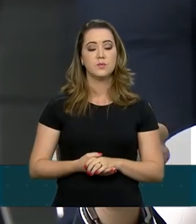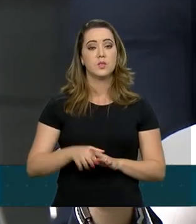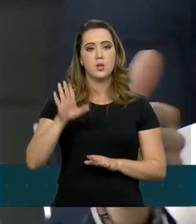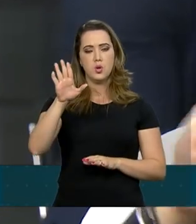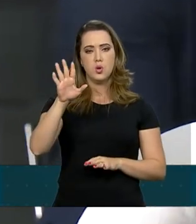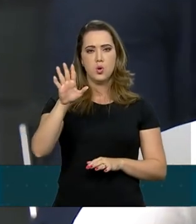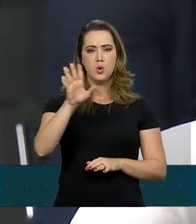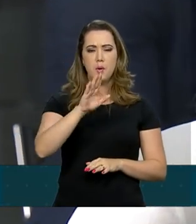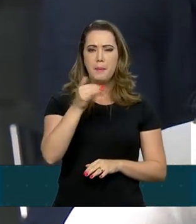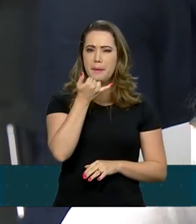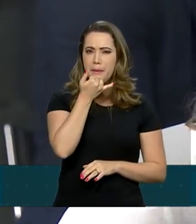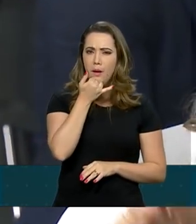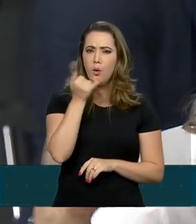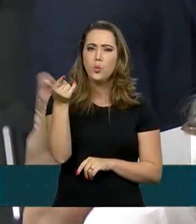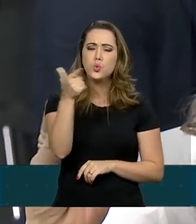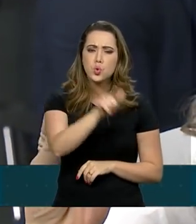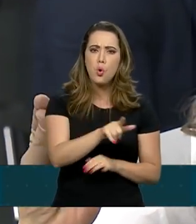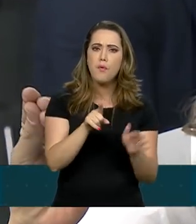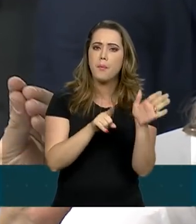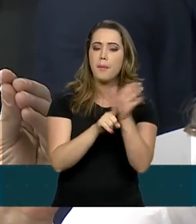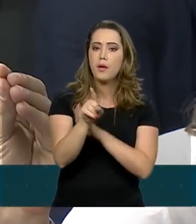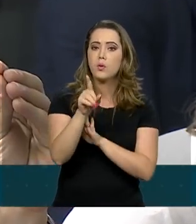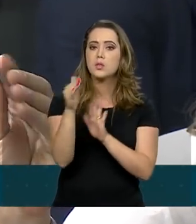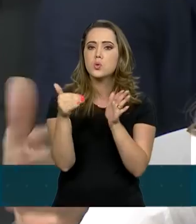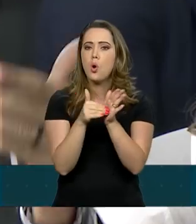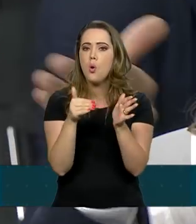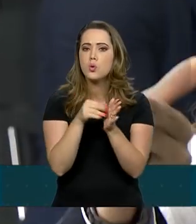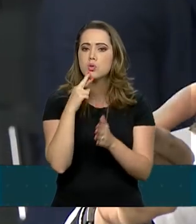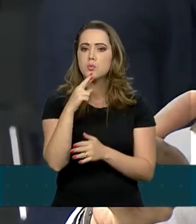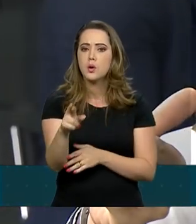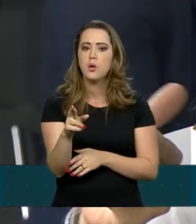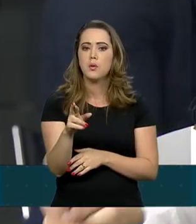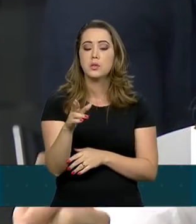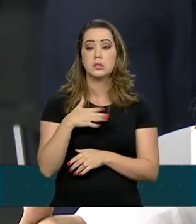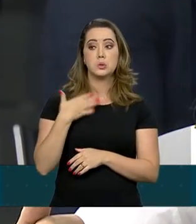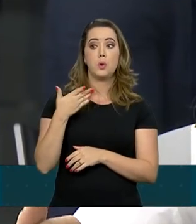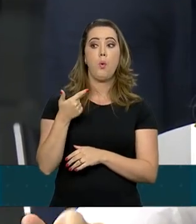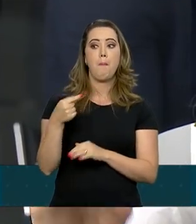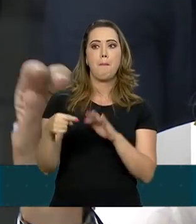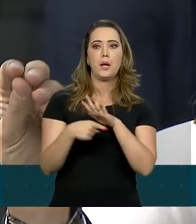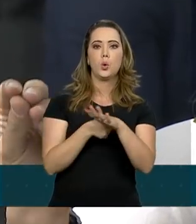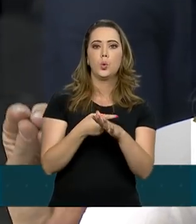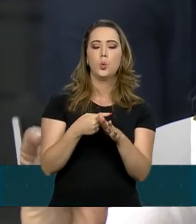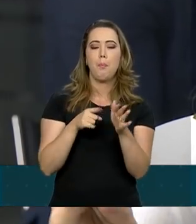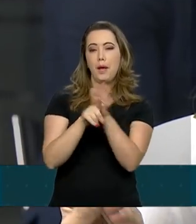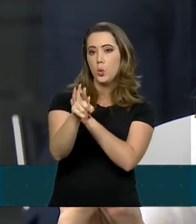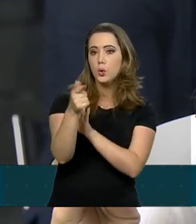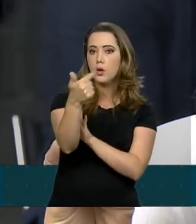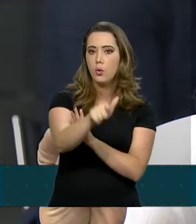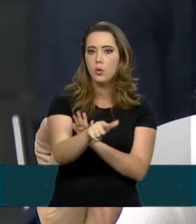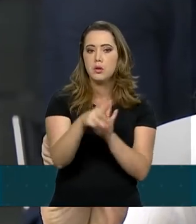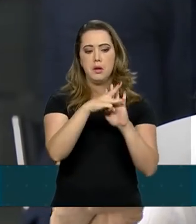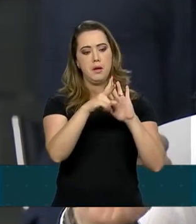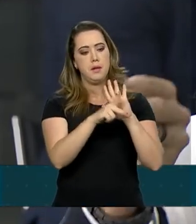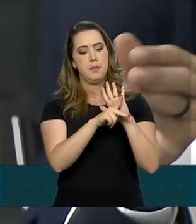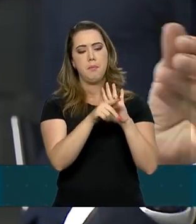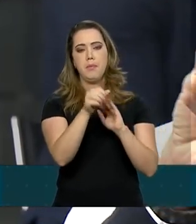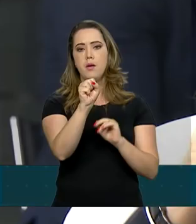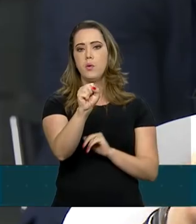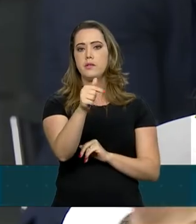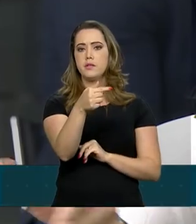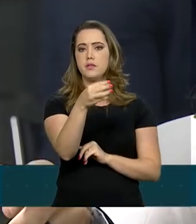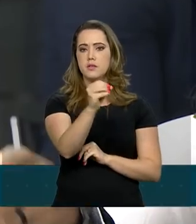talvez, o maior número de vezes, mas a sua última resposta me abriu, me despertou essa outra pergunta. Respeito da MP870,